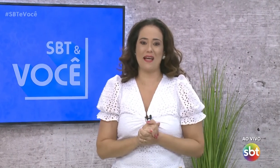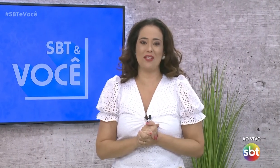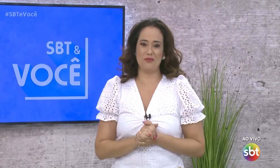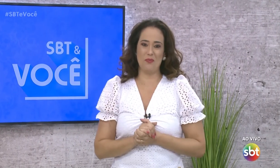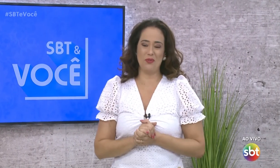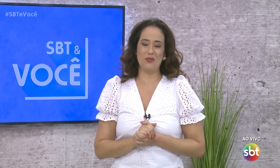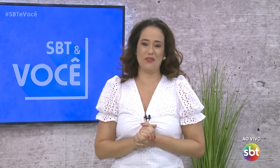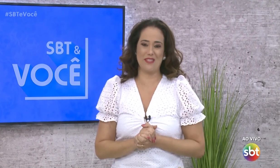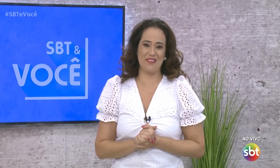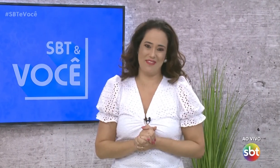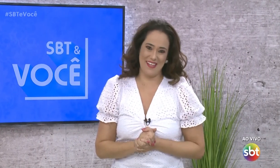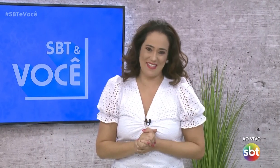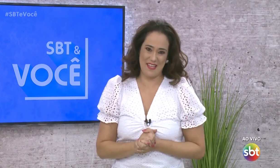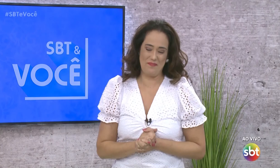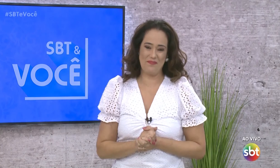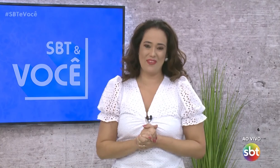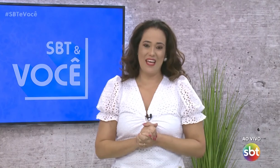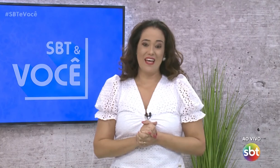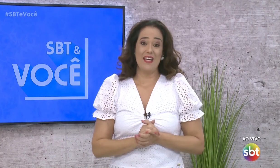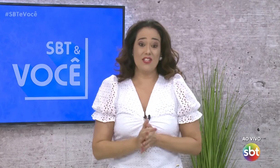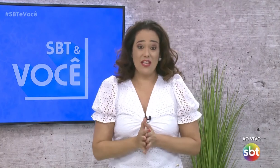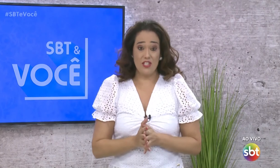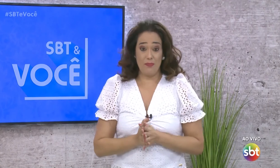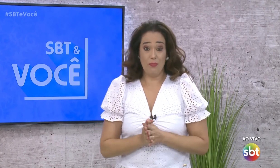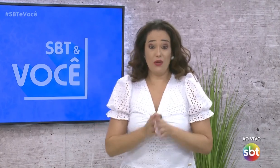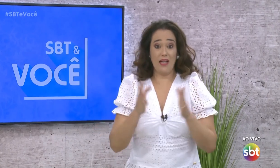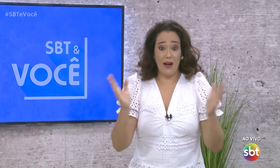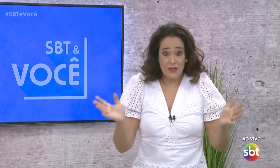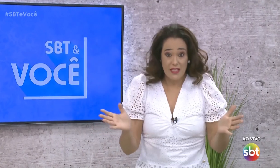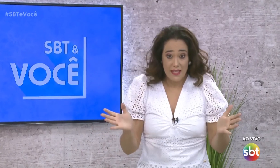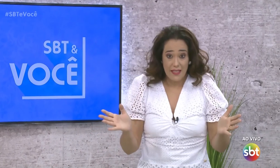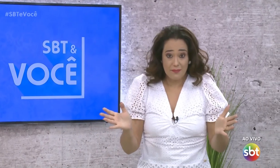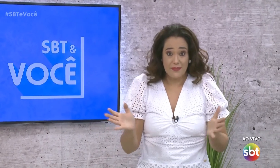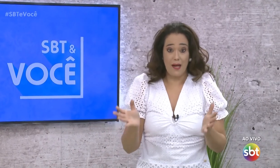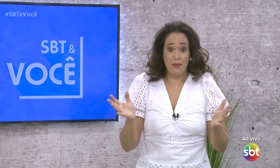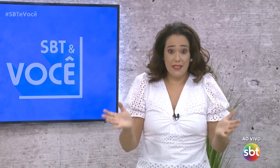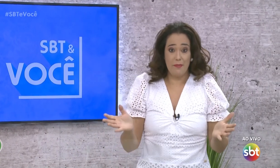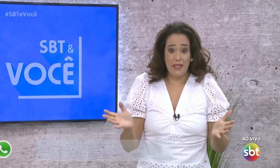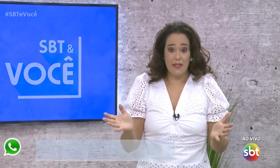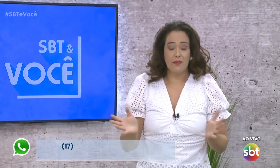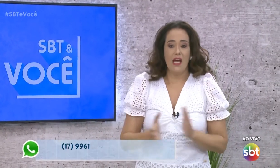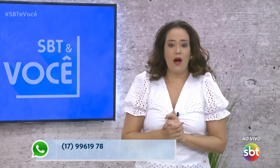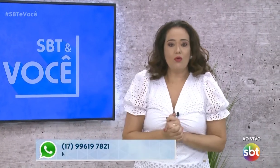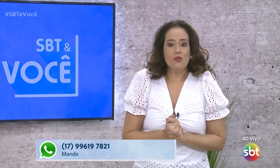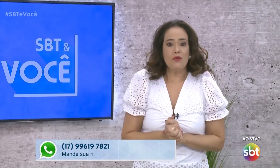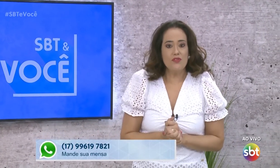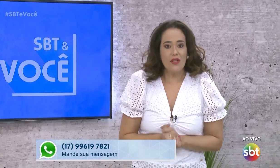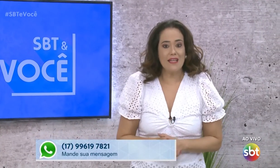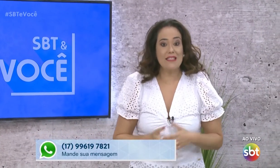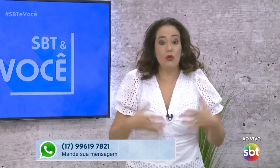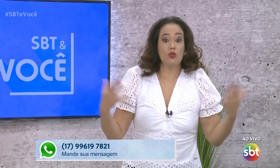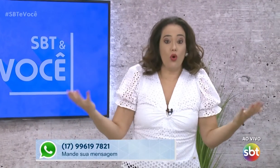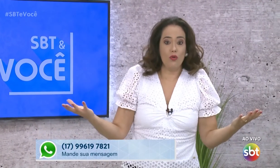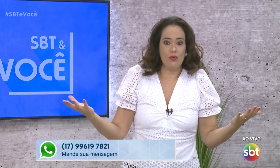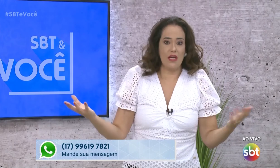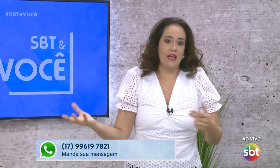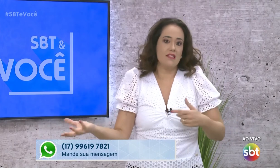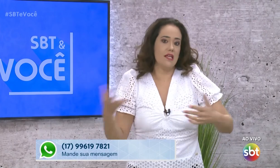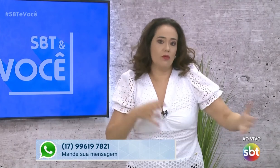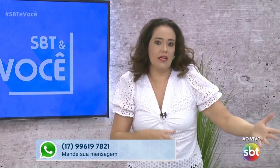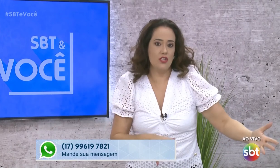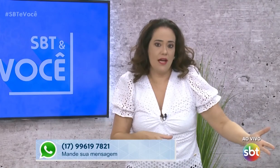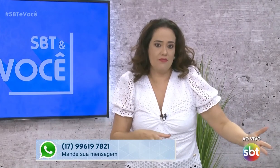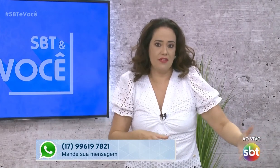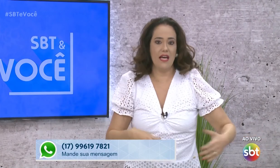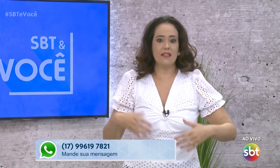recompensado, viu? Por tudo que você faz aí. E, gente, por causa, né, da pandemia, Alguns profissionais autônomos,